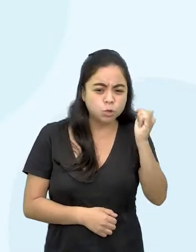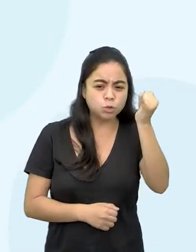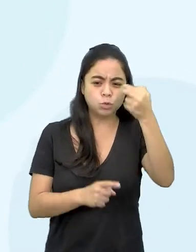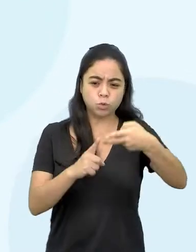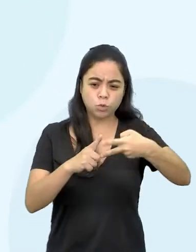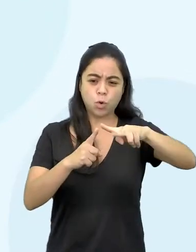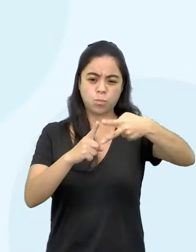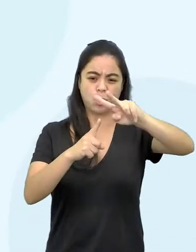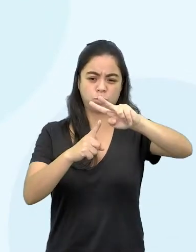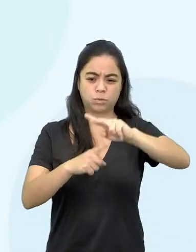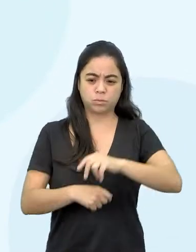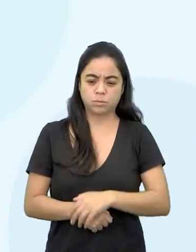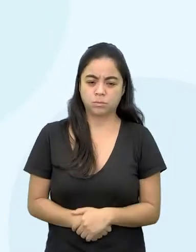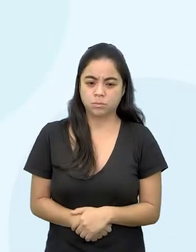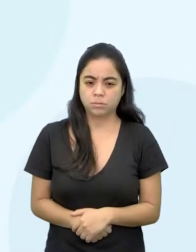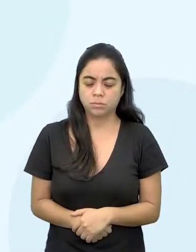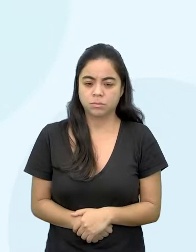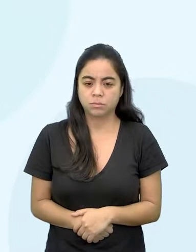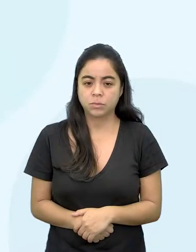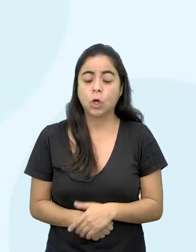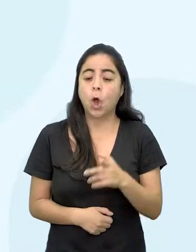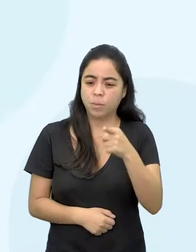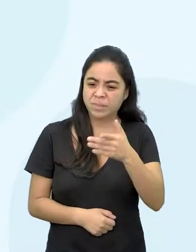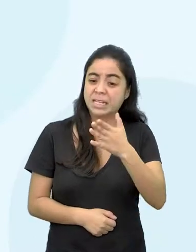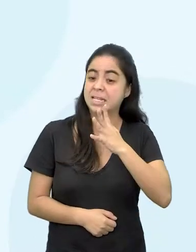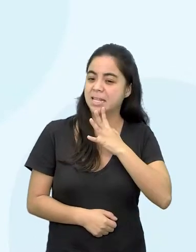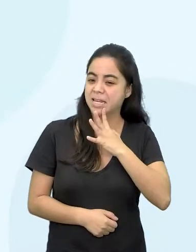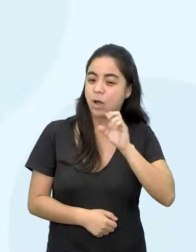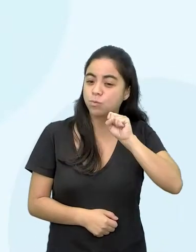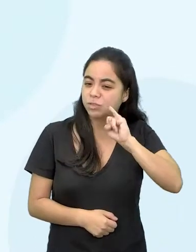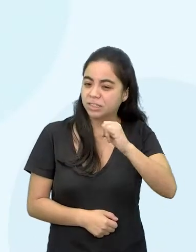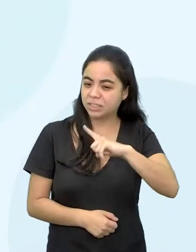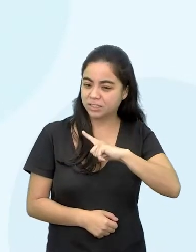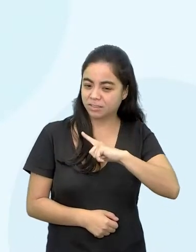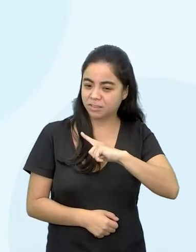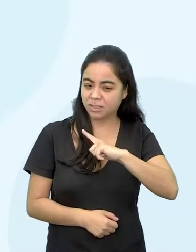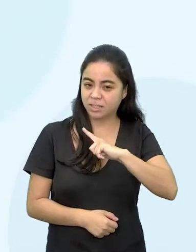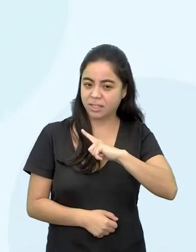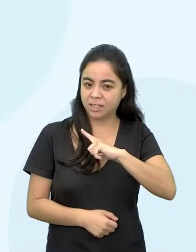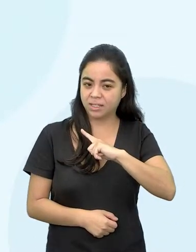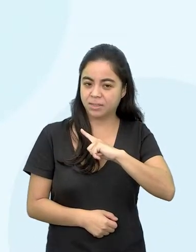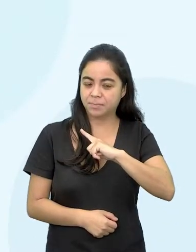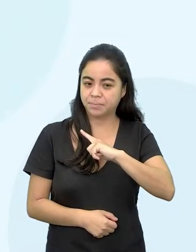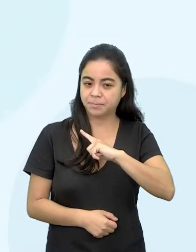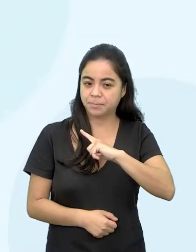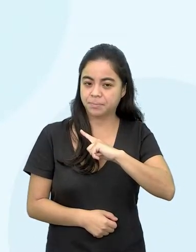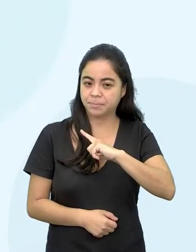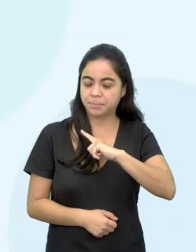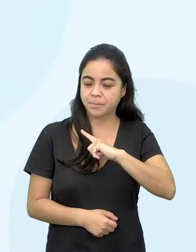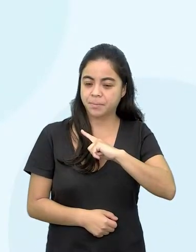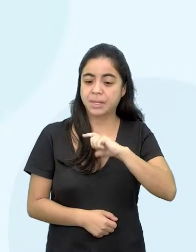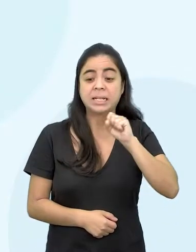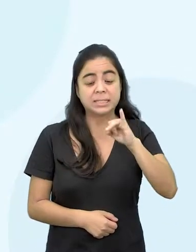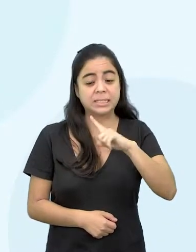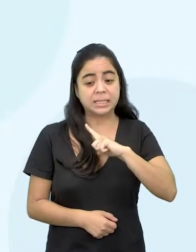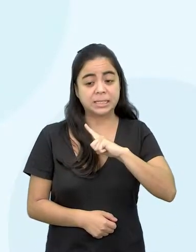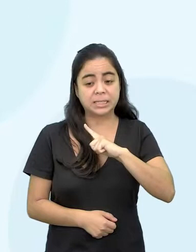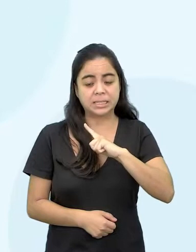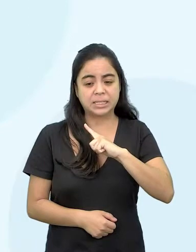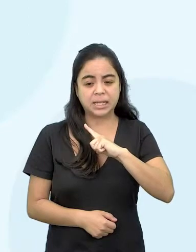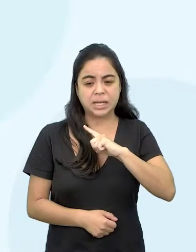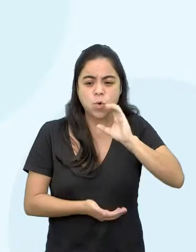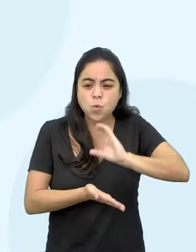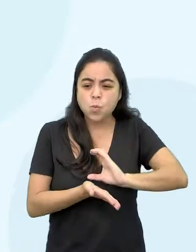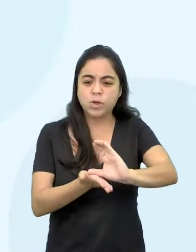Como eu disse no começo da aula, ele é ótimo se a gente tiver uma coisa, compostos, ele é ótimo se a gente tiver uma aplicação,